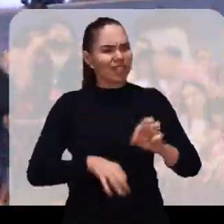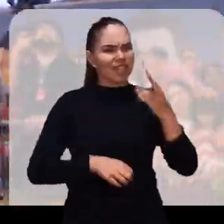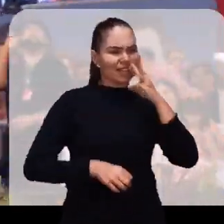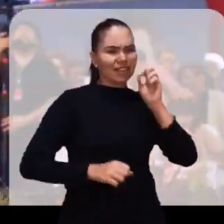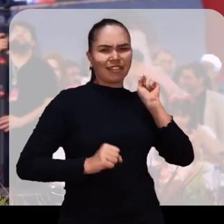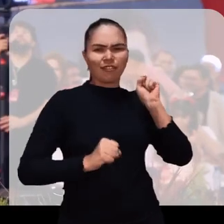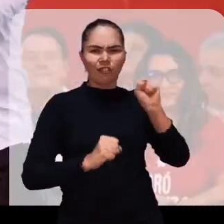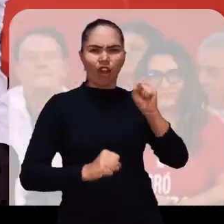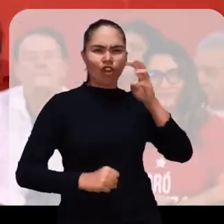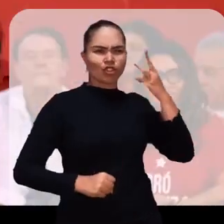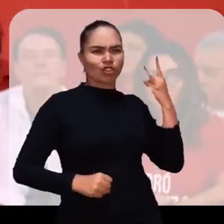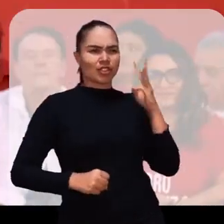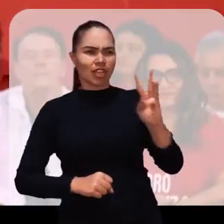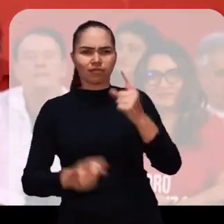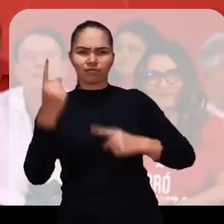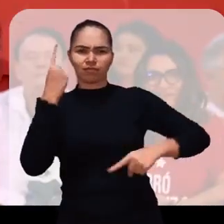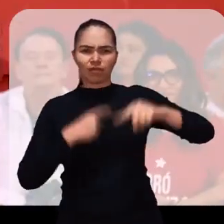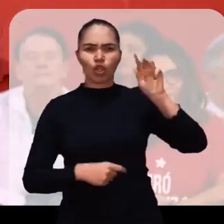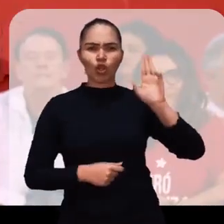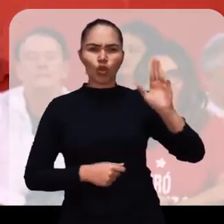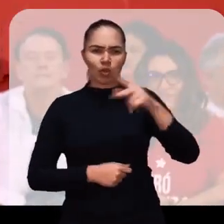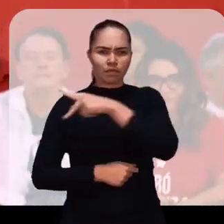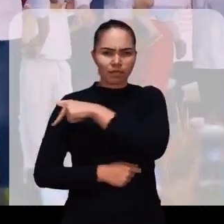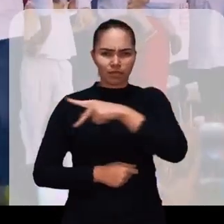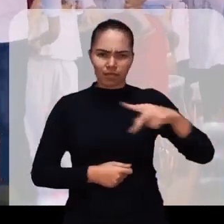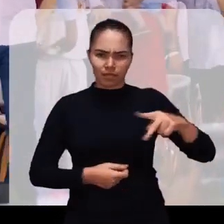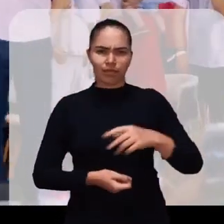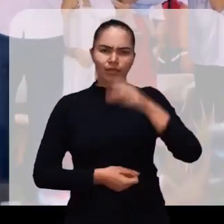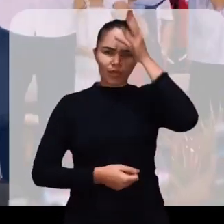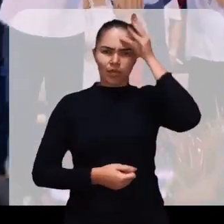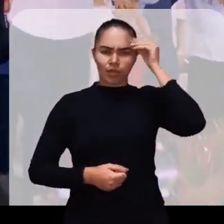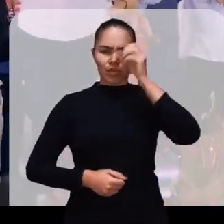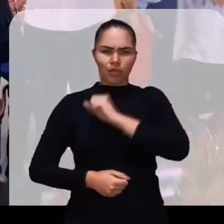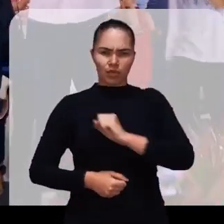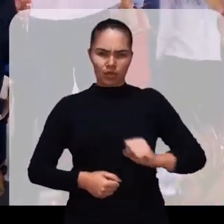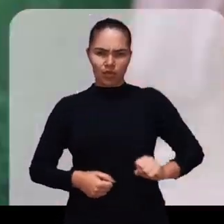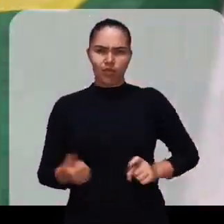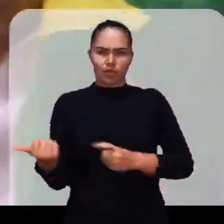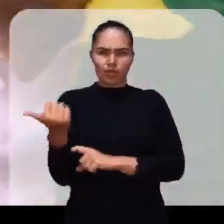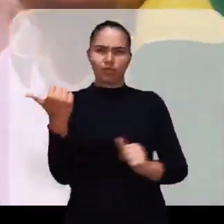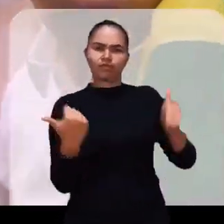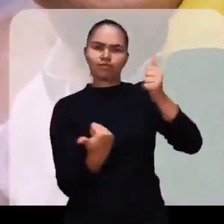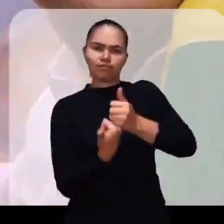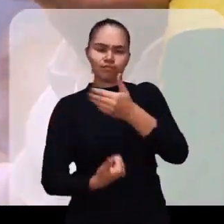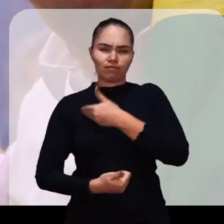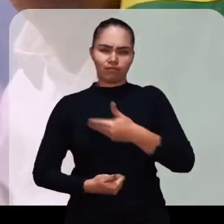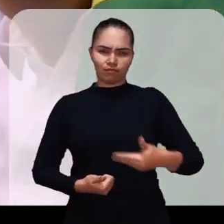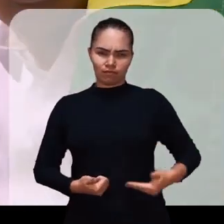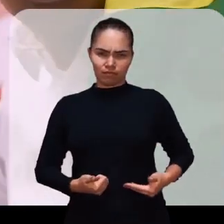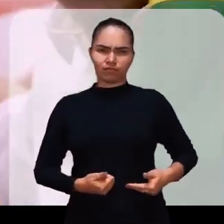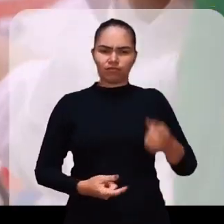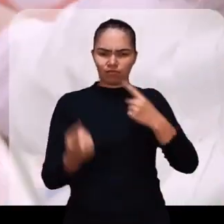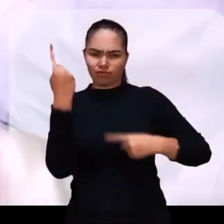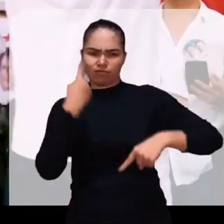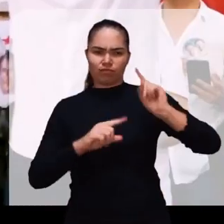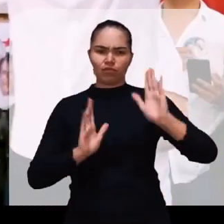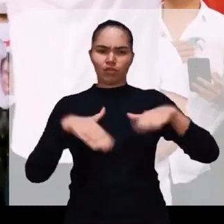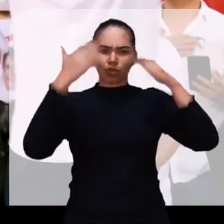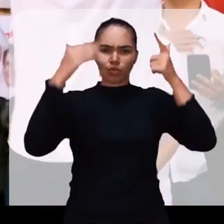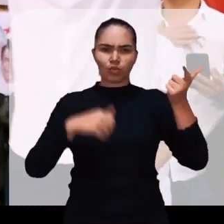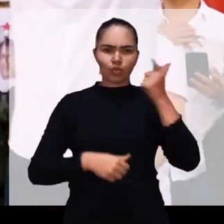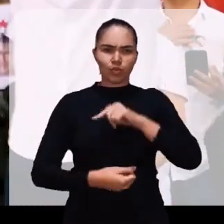será três vezes mais forte É Lula presidente, Camilo senador e Elmano